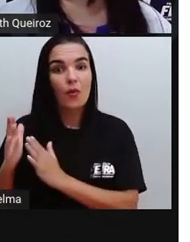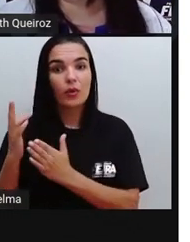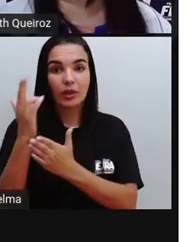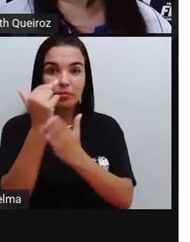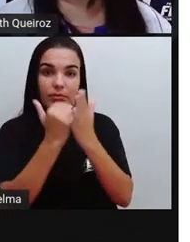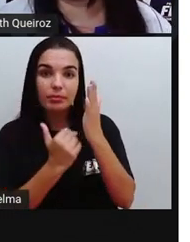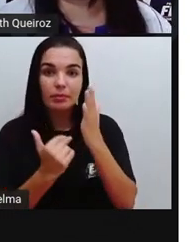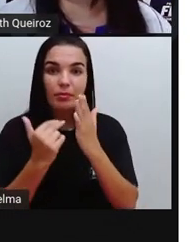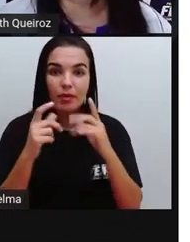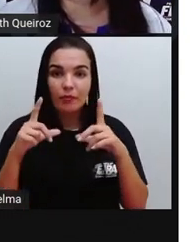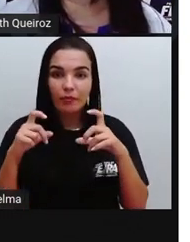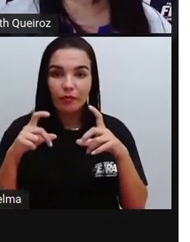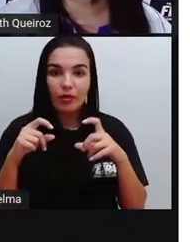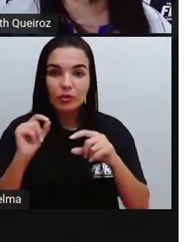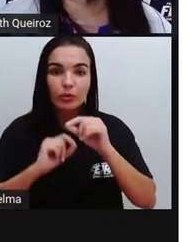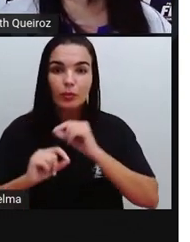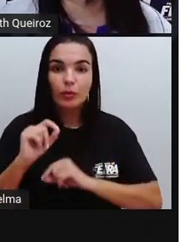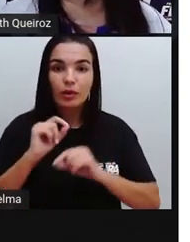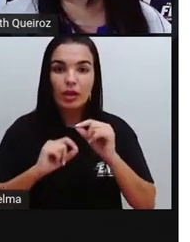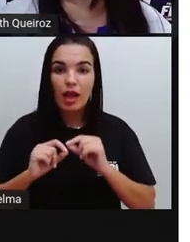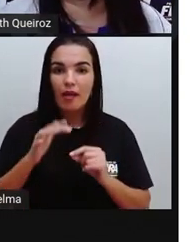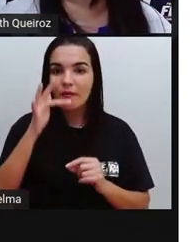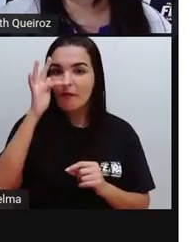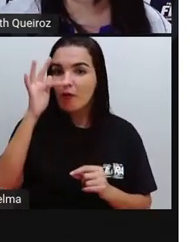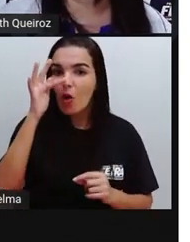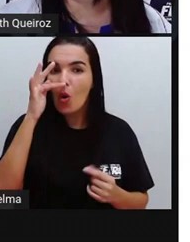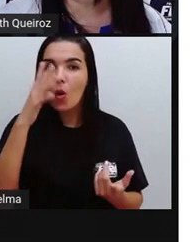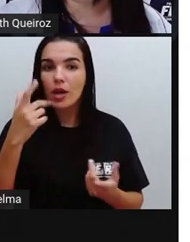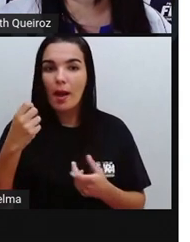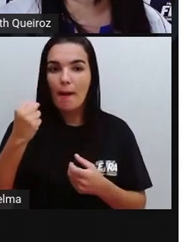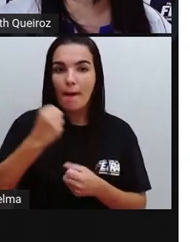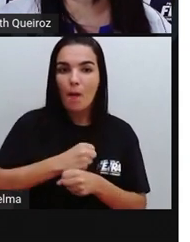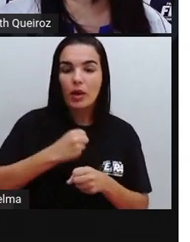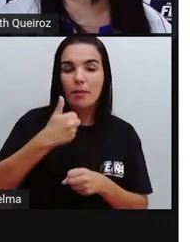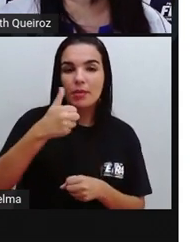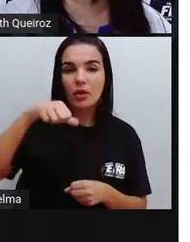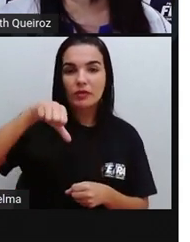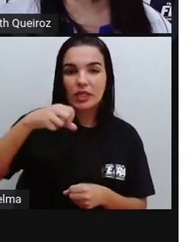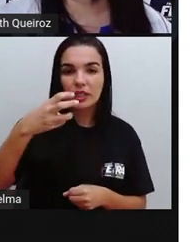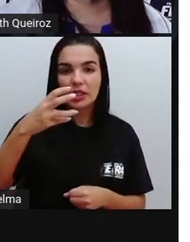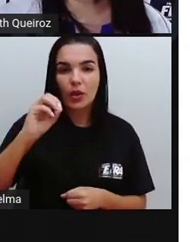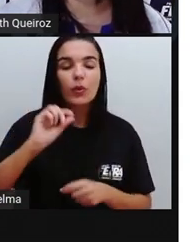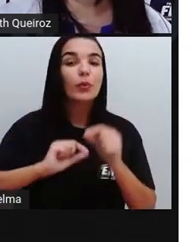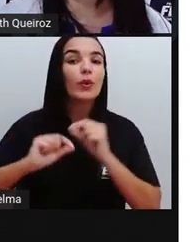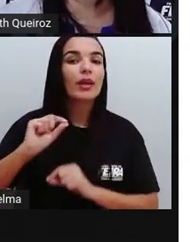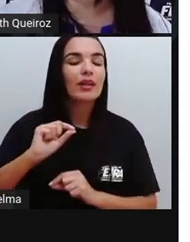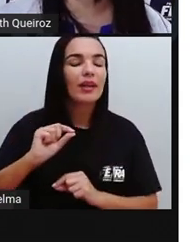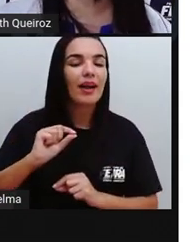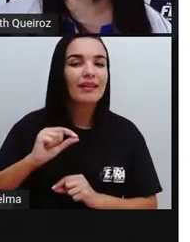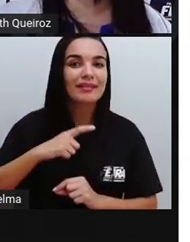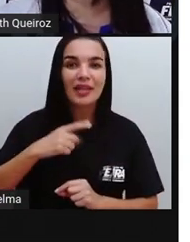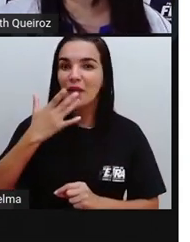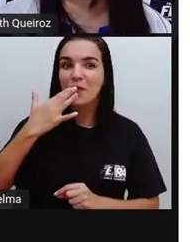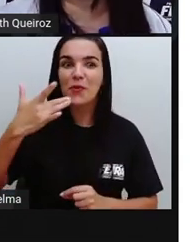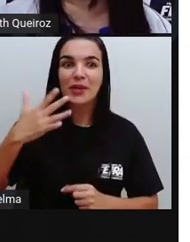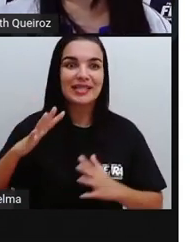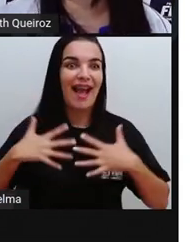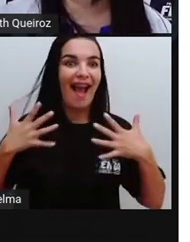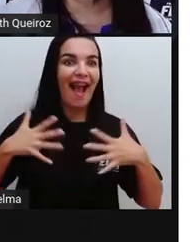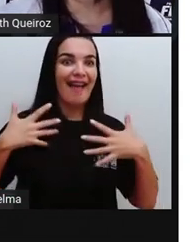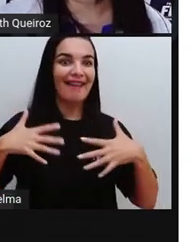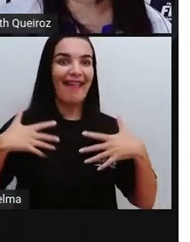né? Na segunda obra de arte, o autorretrato com flores, né? Foi de 1938, tem cores mais vivas, cores mais